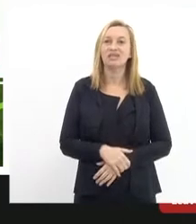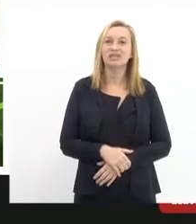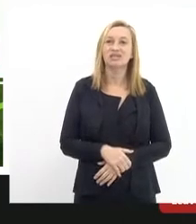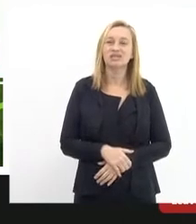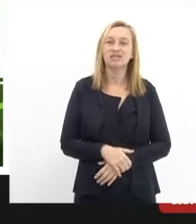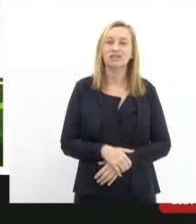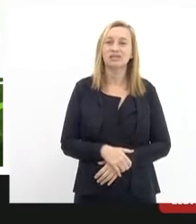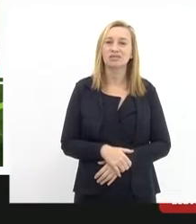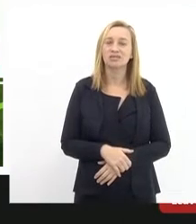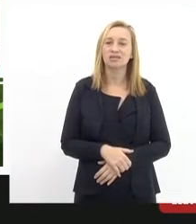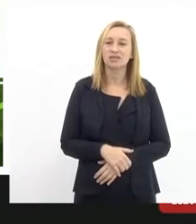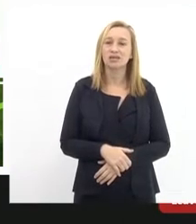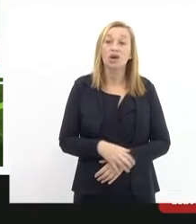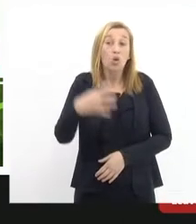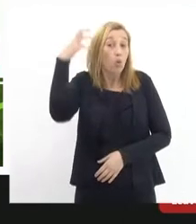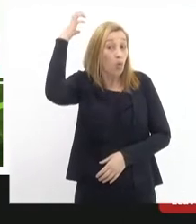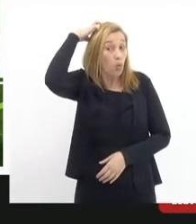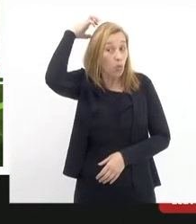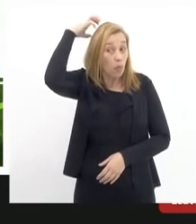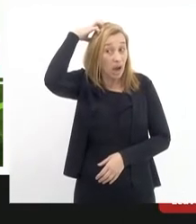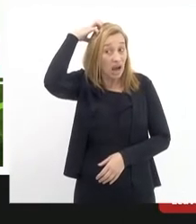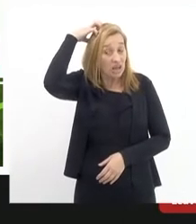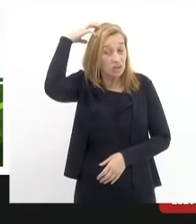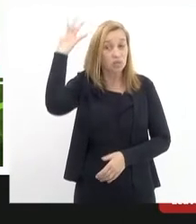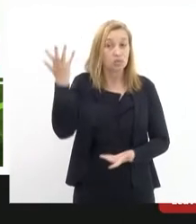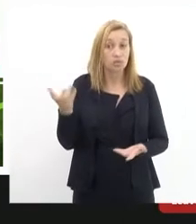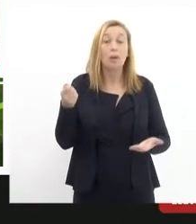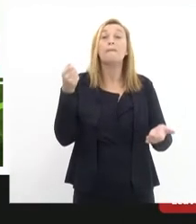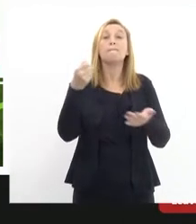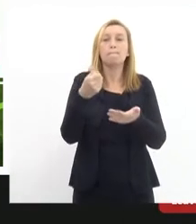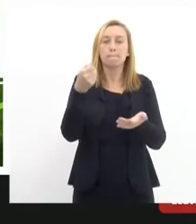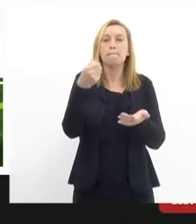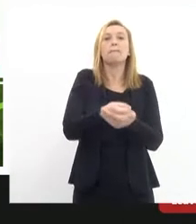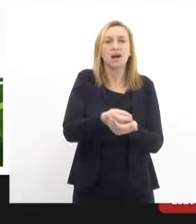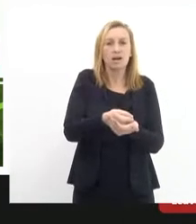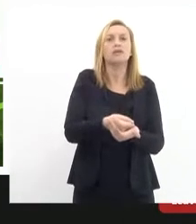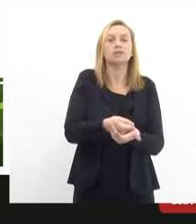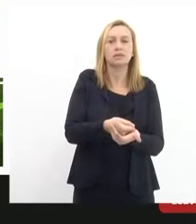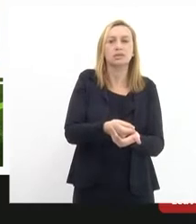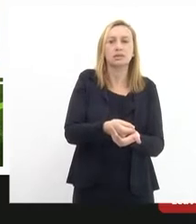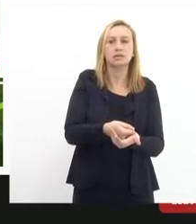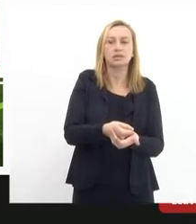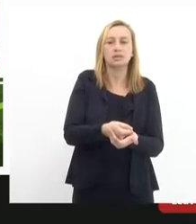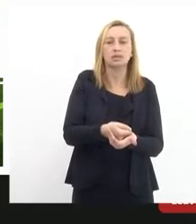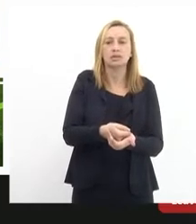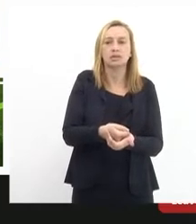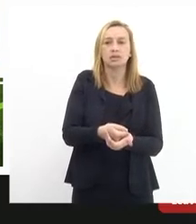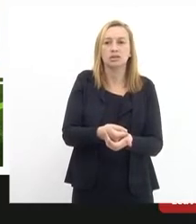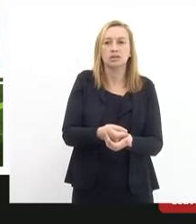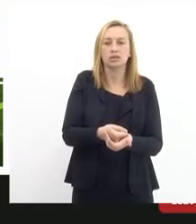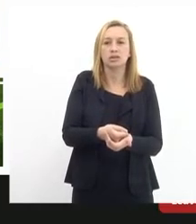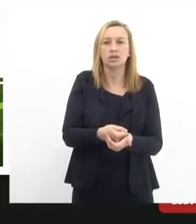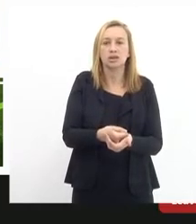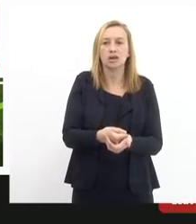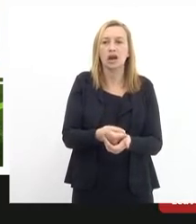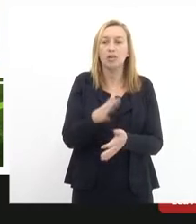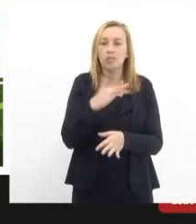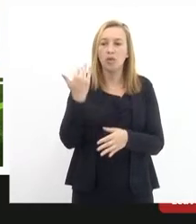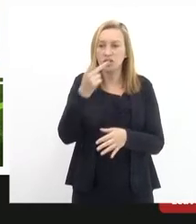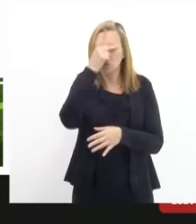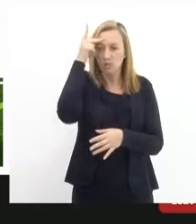para que os culpados pagassem o preço da culpa e que